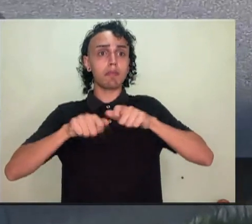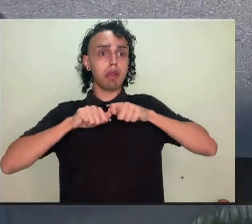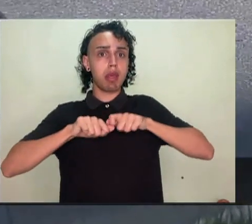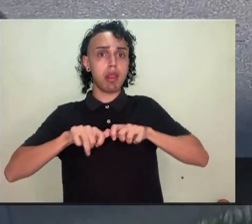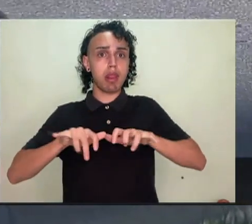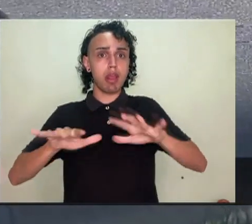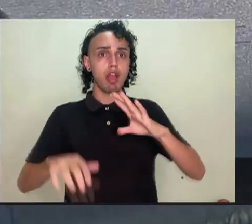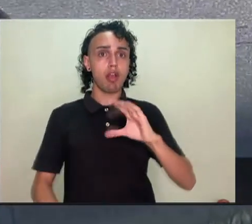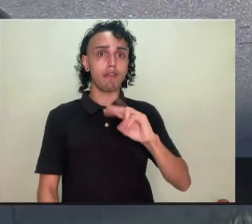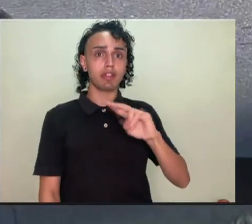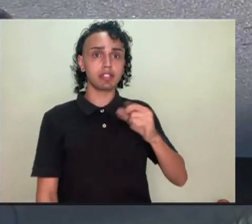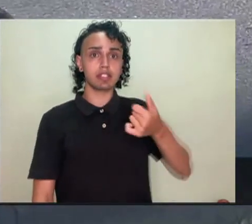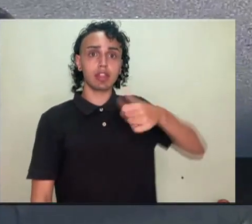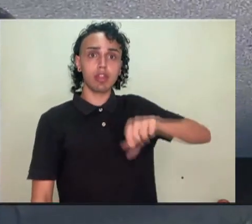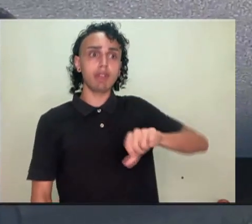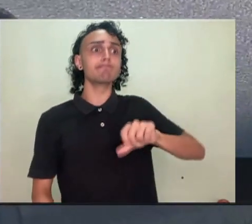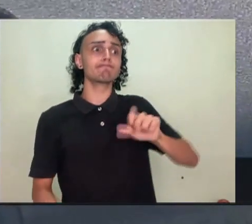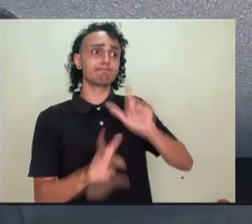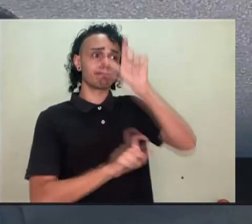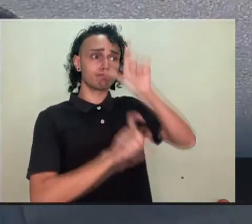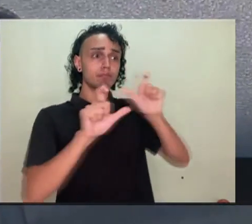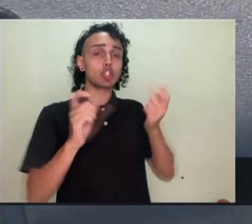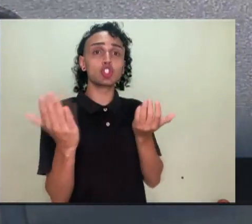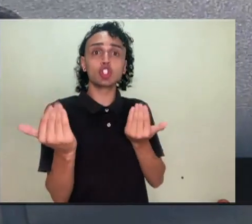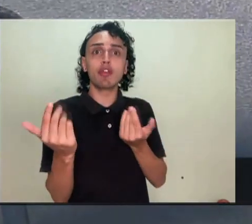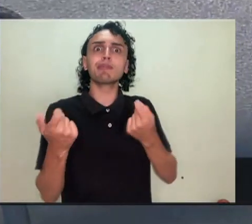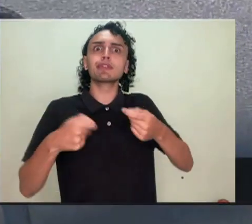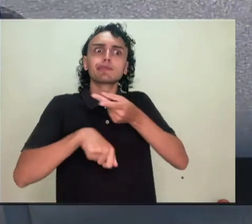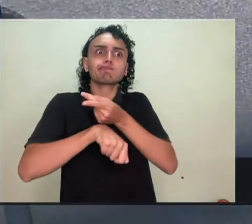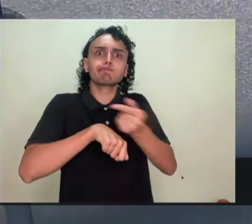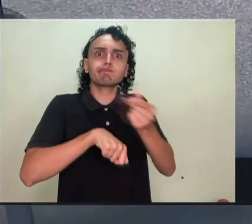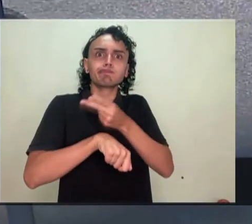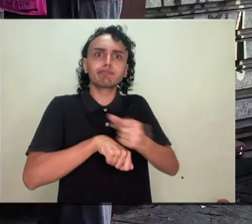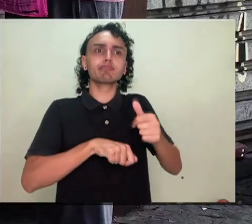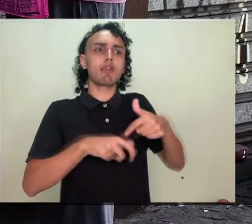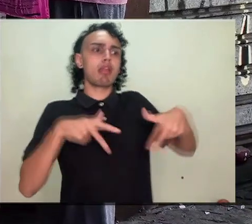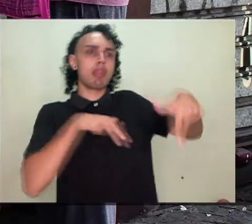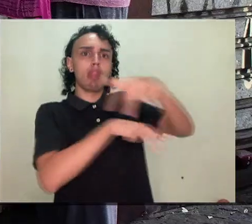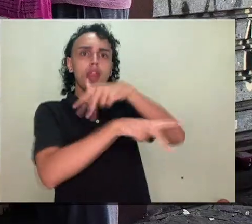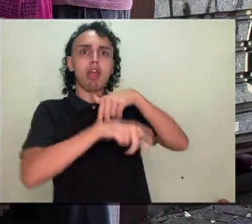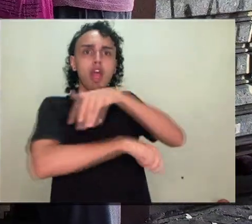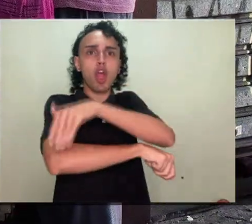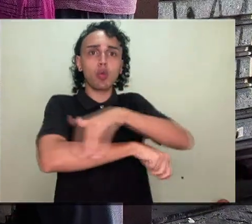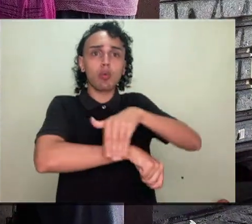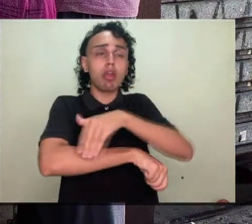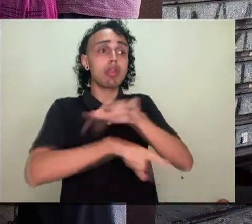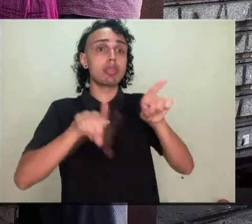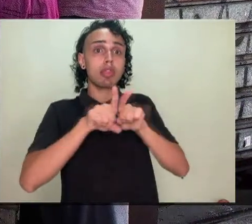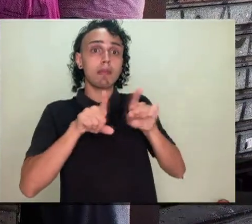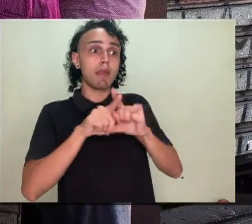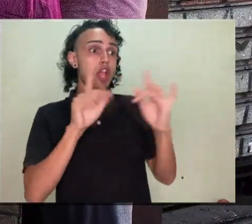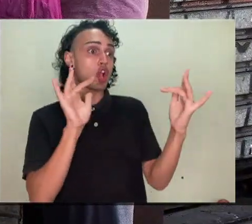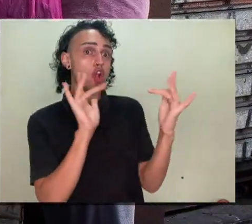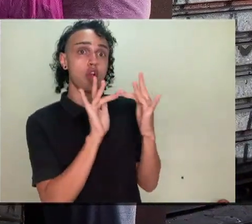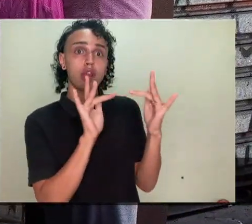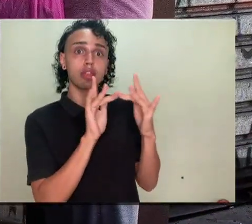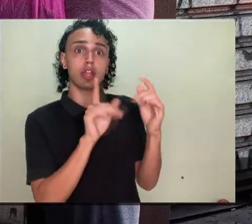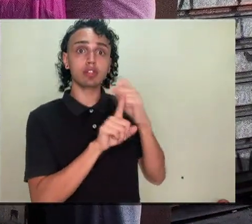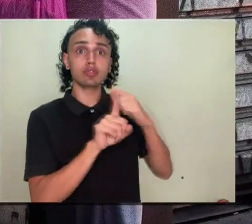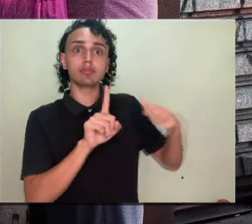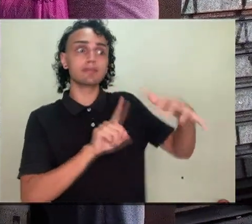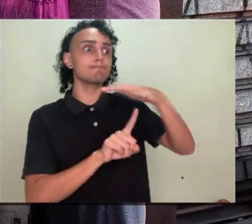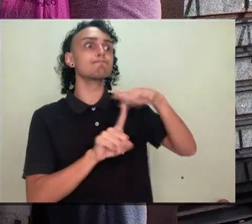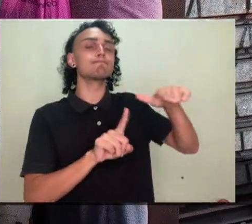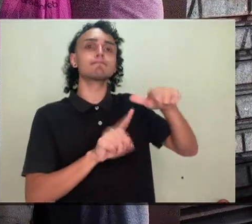realizando trabalhos que exigem deslocamentos, circulação e contato social que os colocam em alto risco de